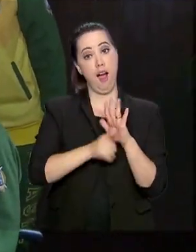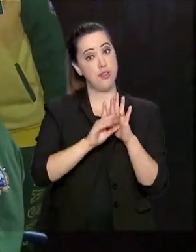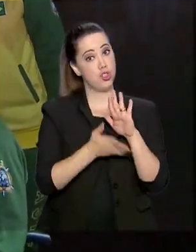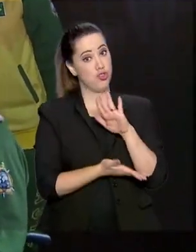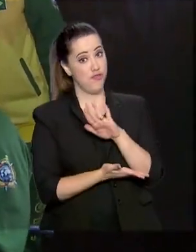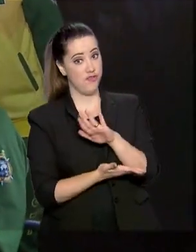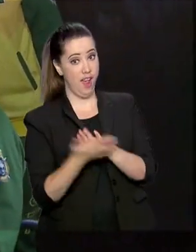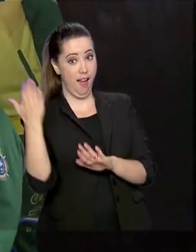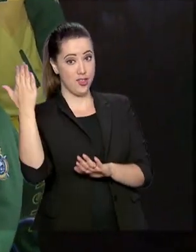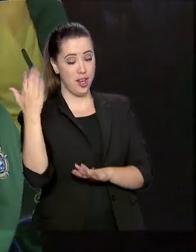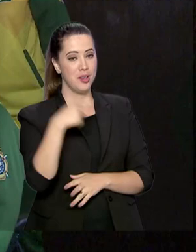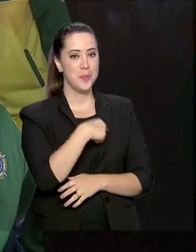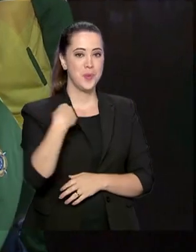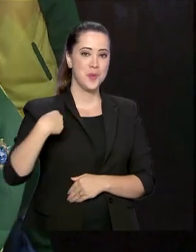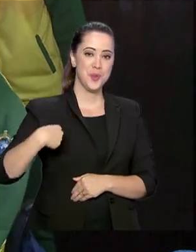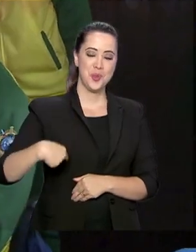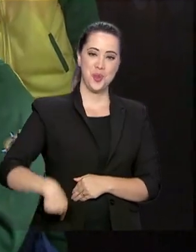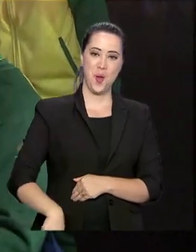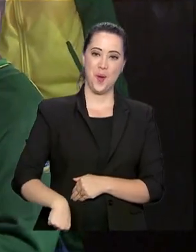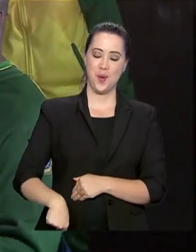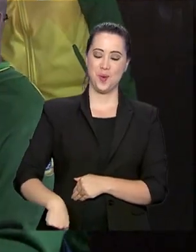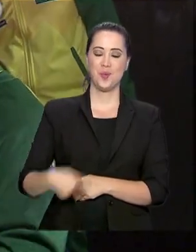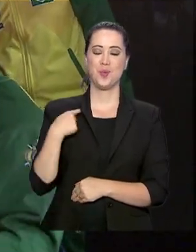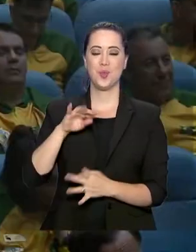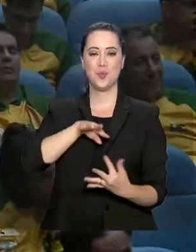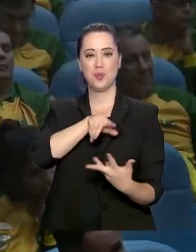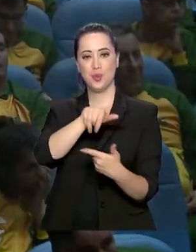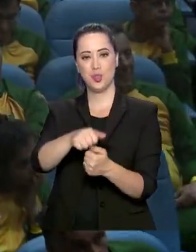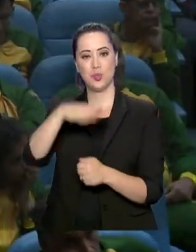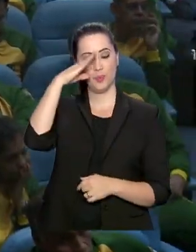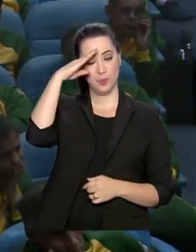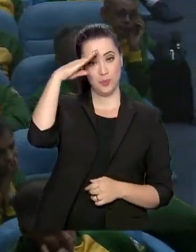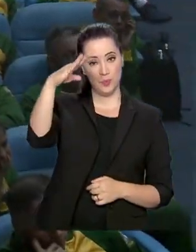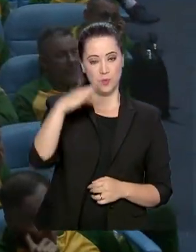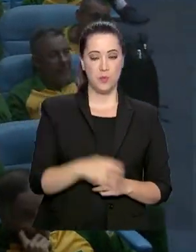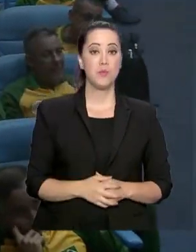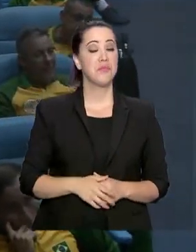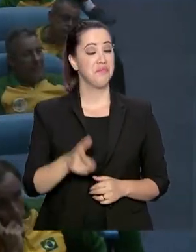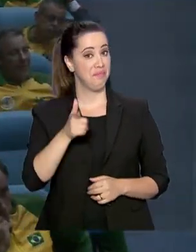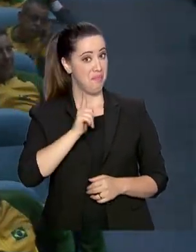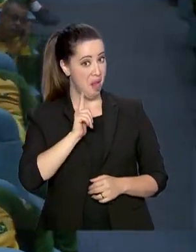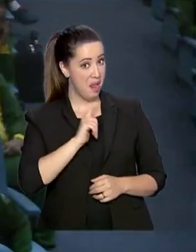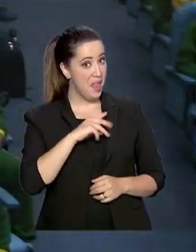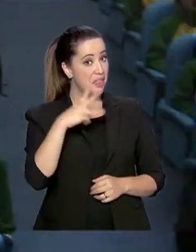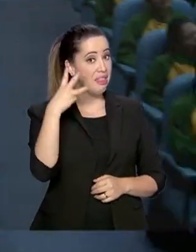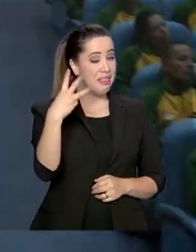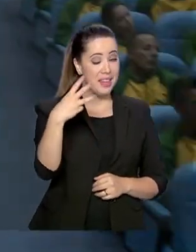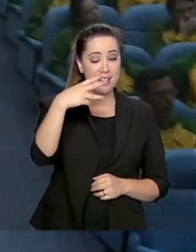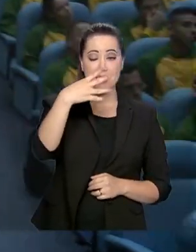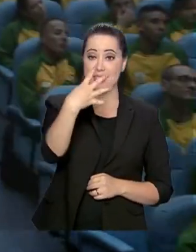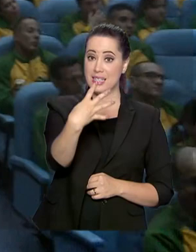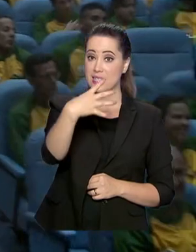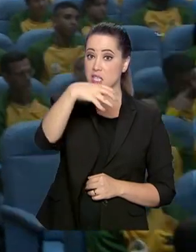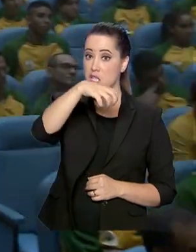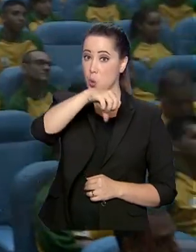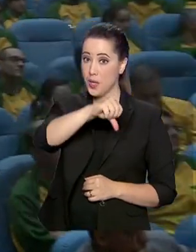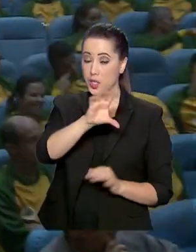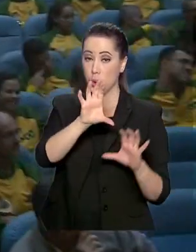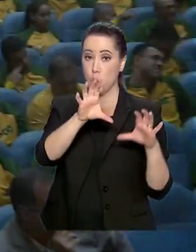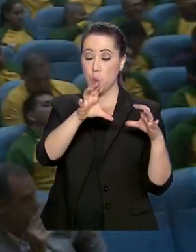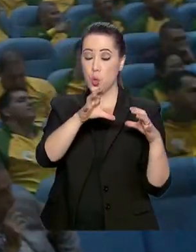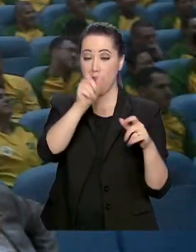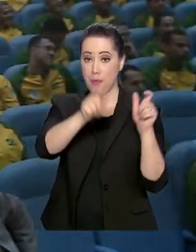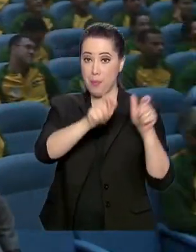Jogos Mundiais Militares, que acontece na China. Neste ano, 349 atletas das três Forças